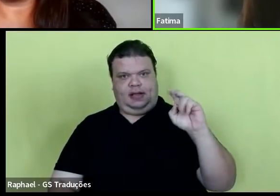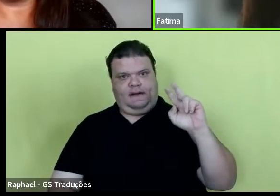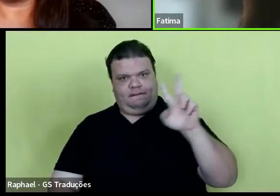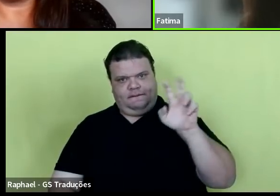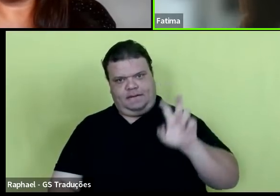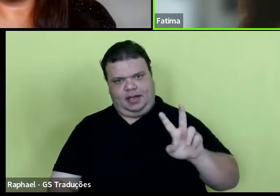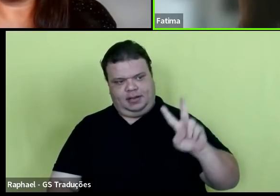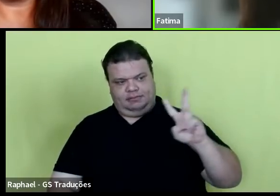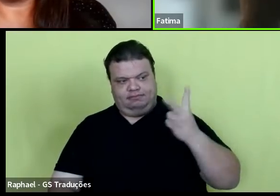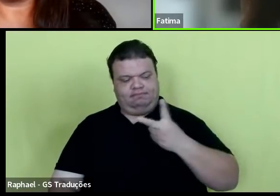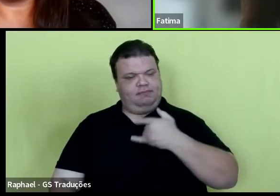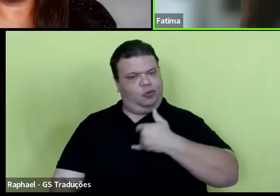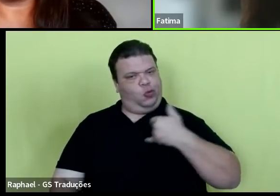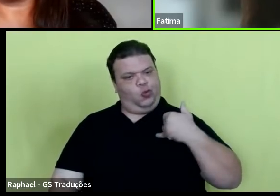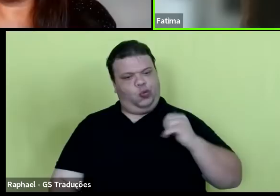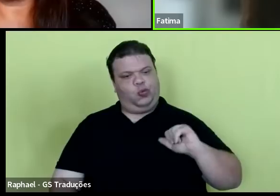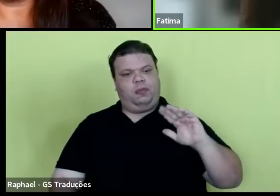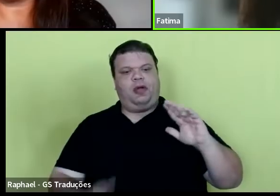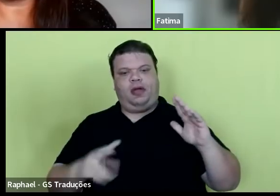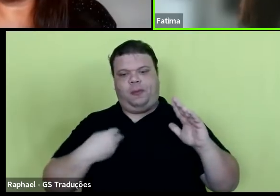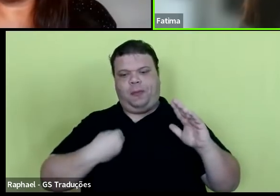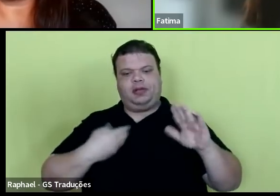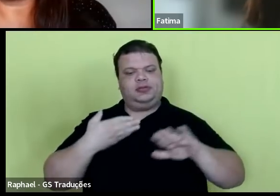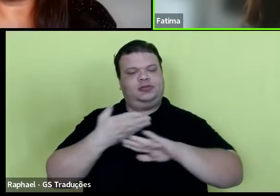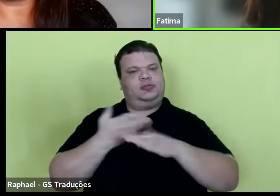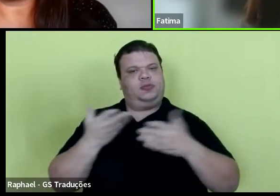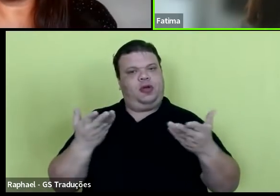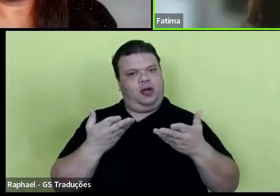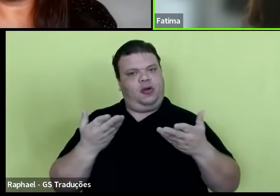muito orgulho que eu estou aqui participando desse evento.